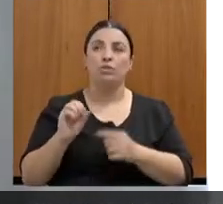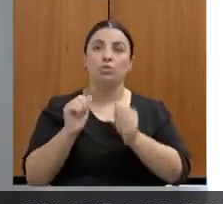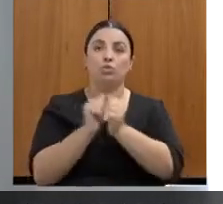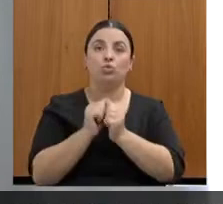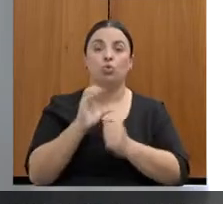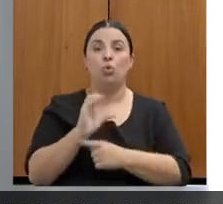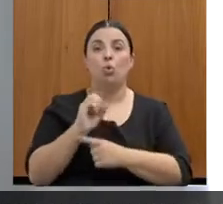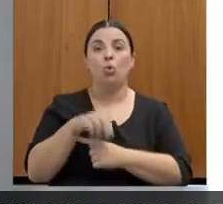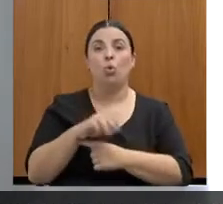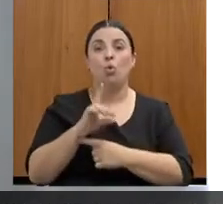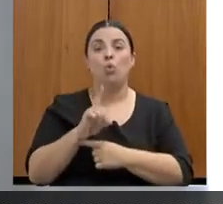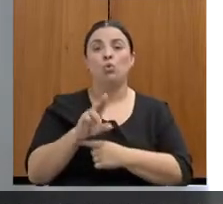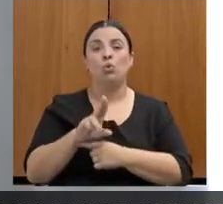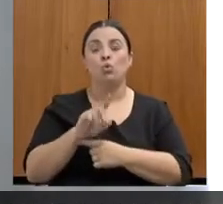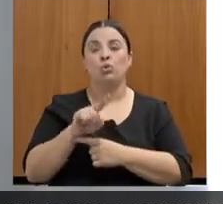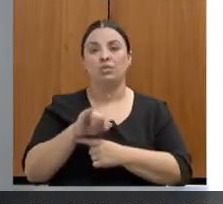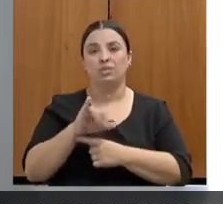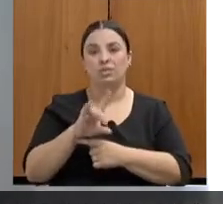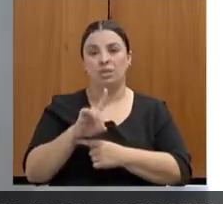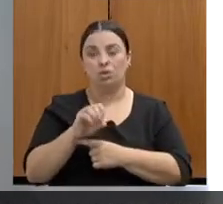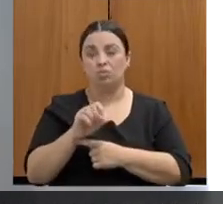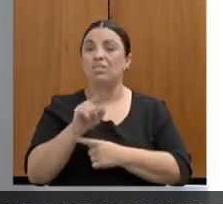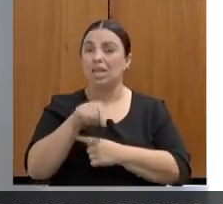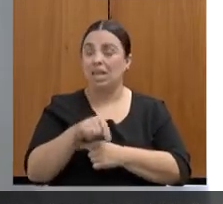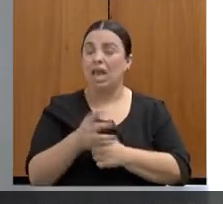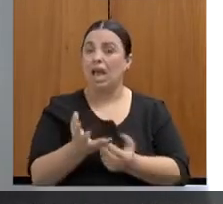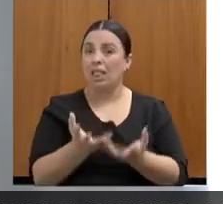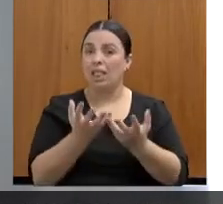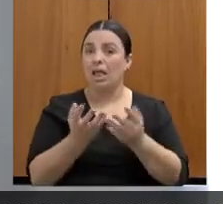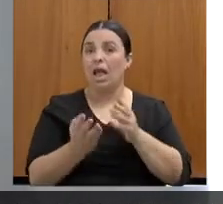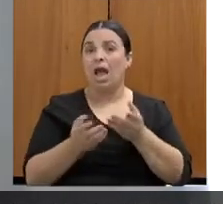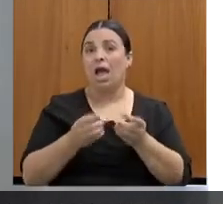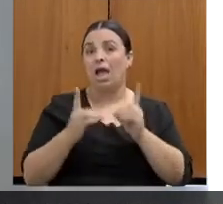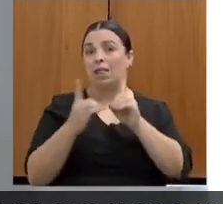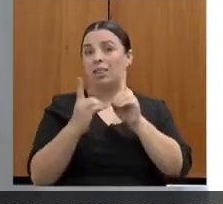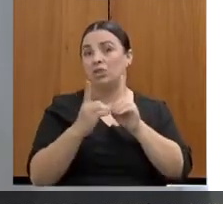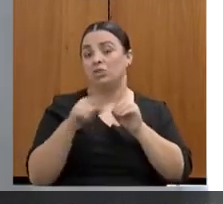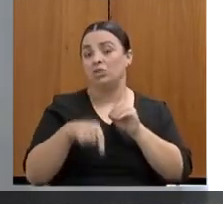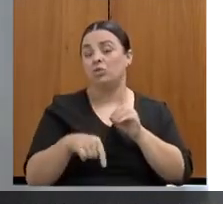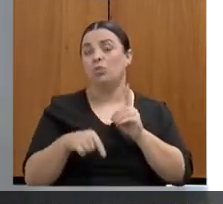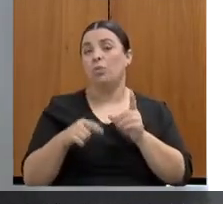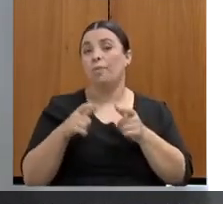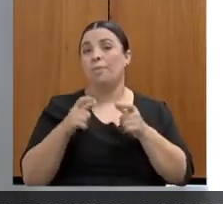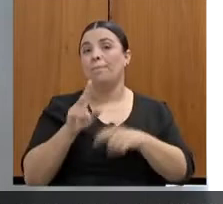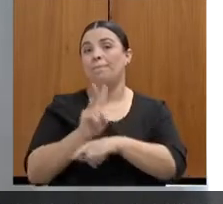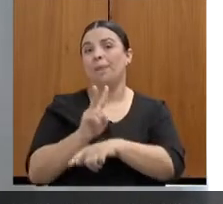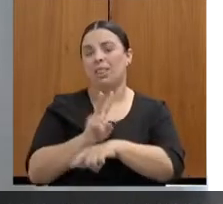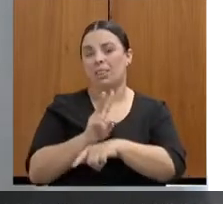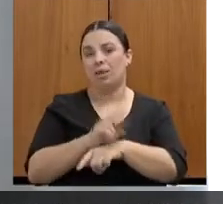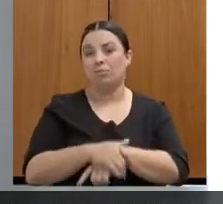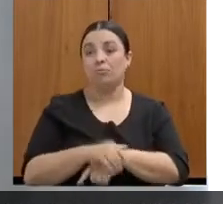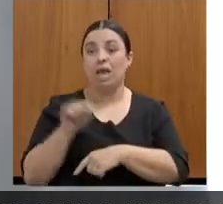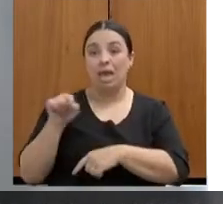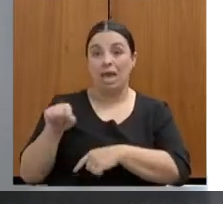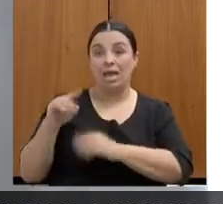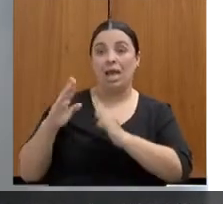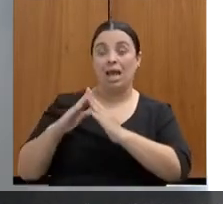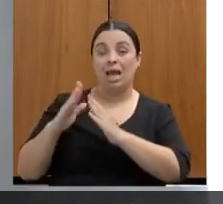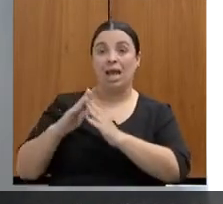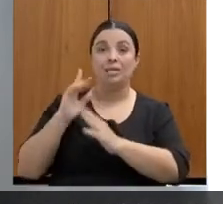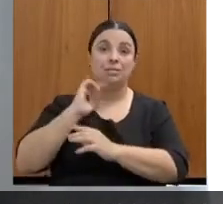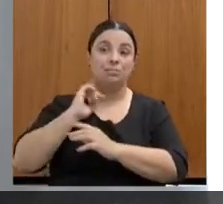Isso faz toda a diferença para a mulher que está recebendo aquele atendimento. A gente sabe como é difícil para a mulher ter a